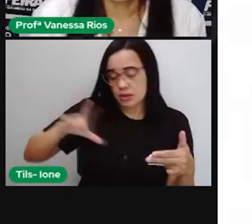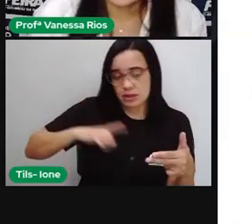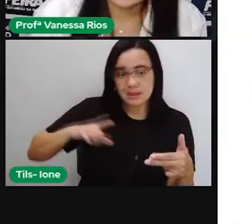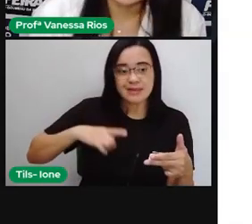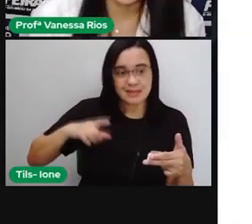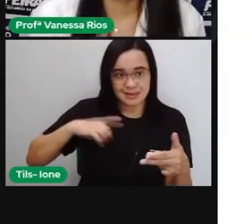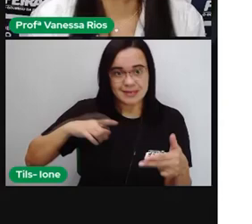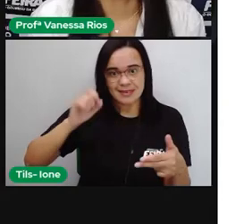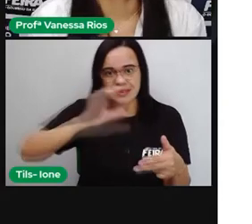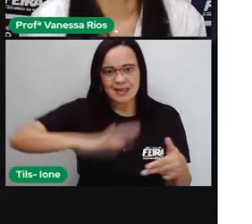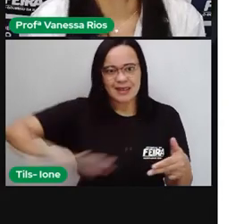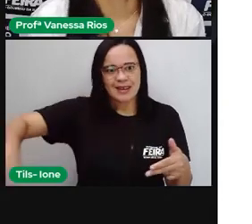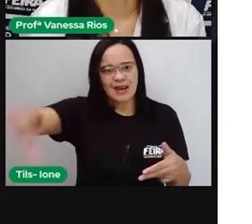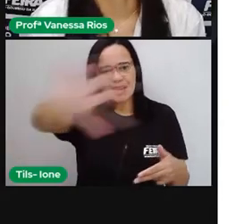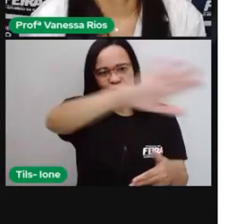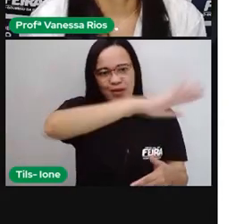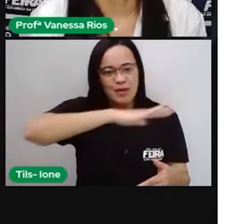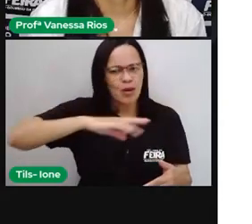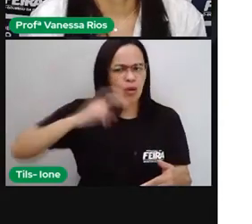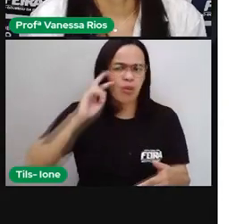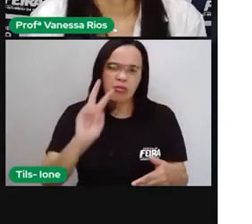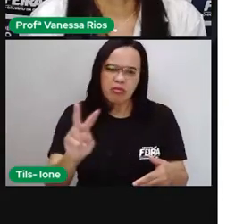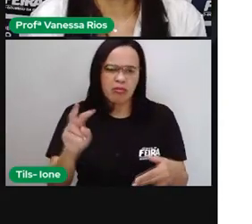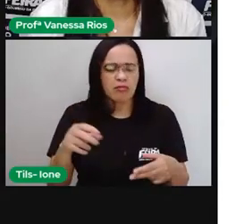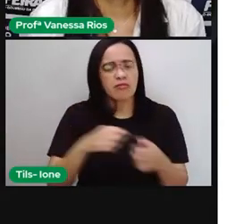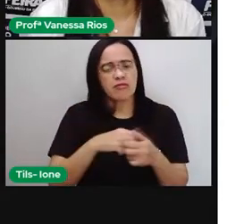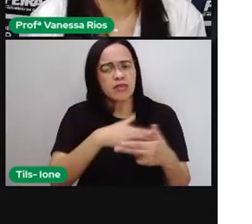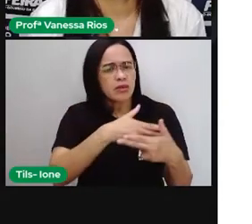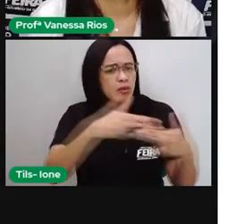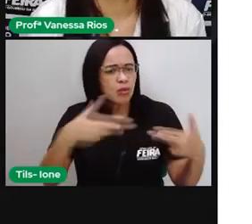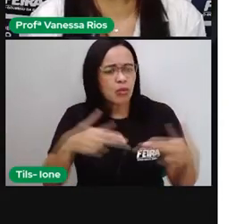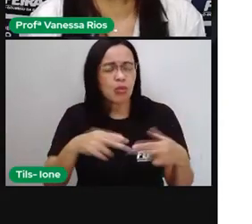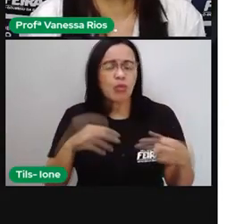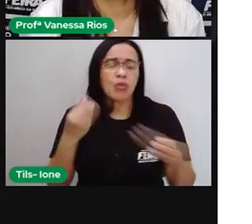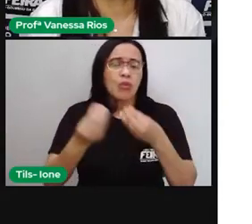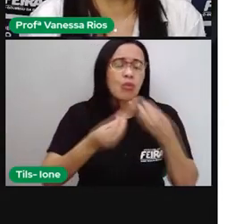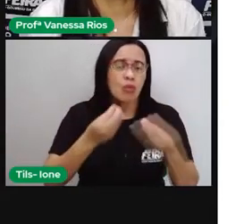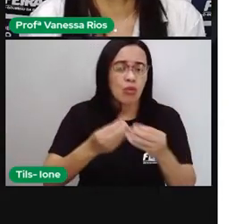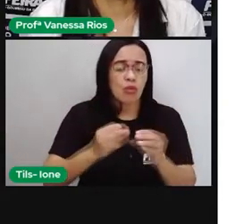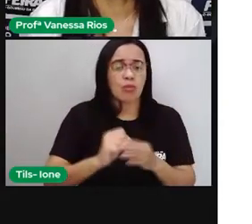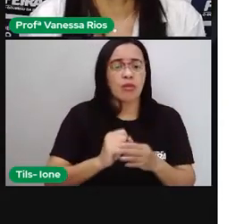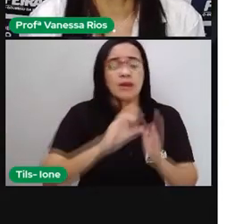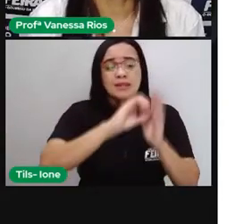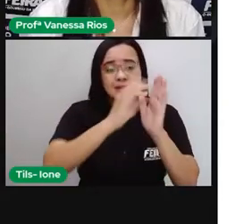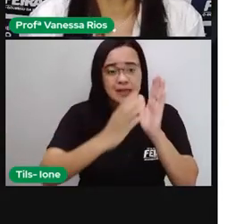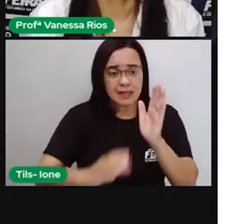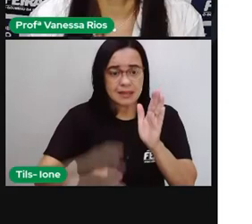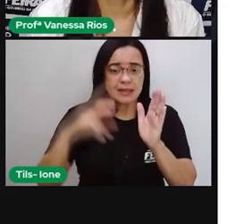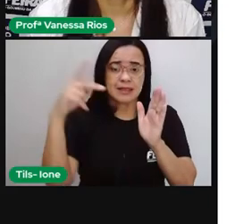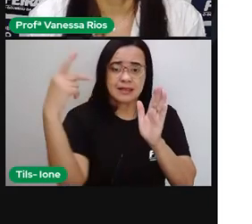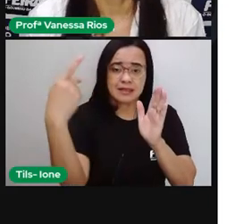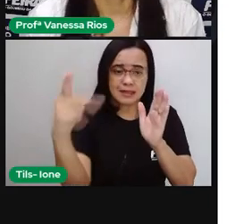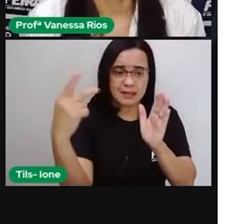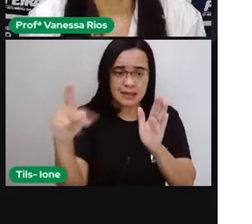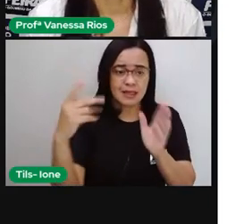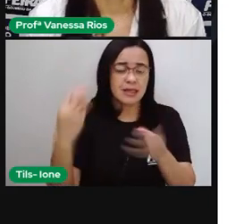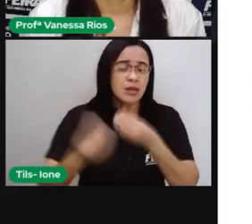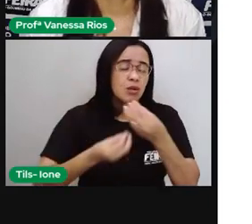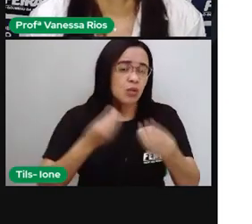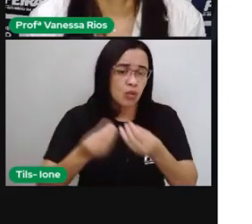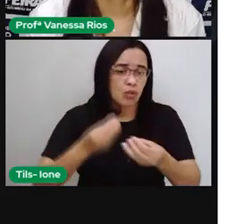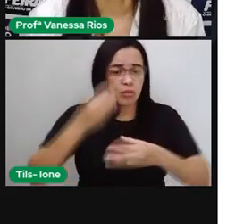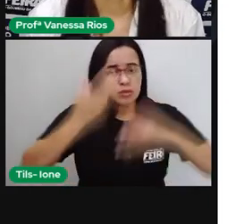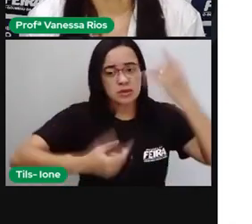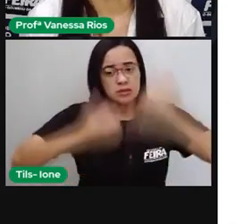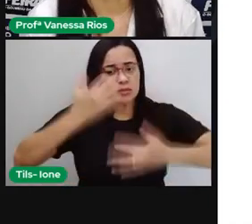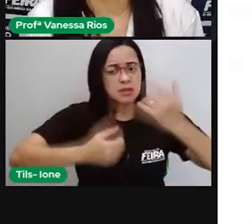ou não, né, já que os objetivos e as características da obra aí de João Miró é falar sobre